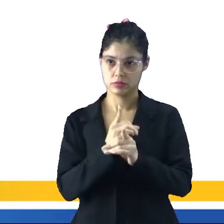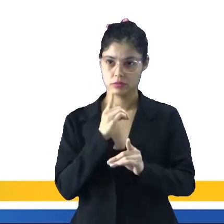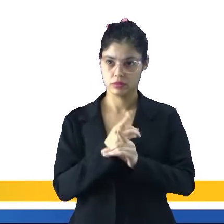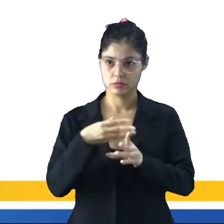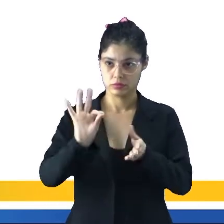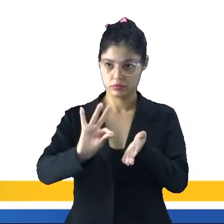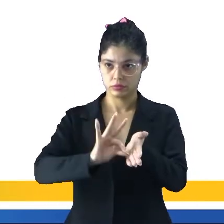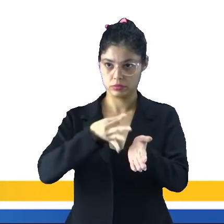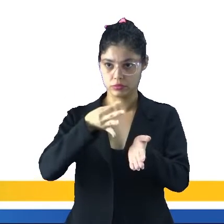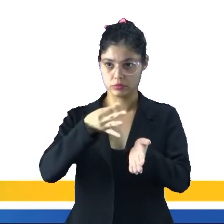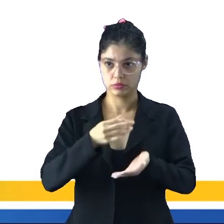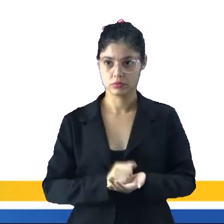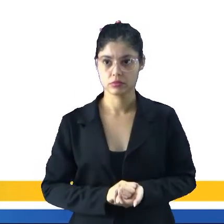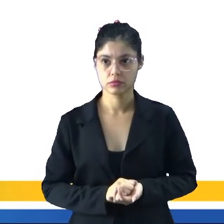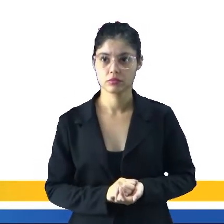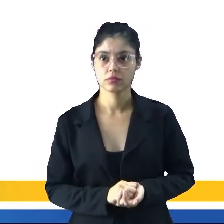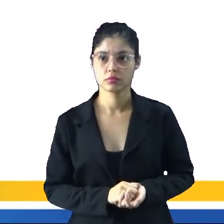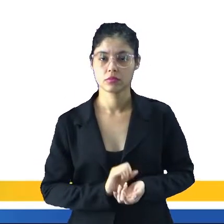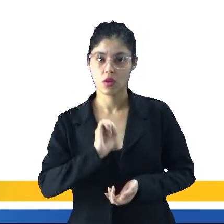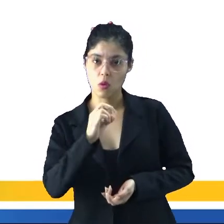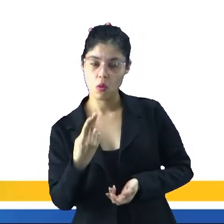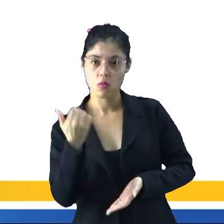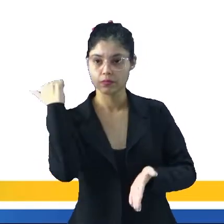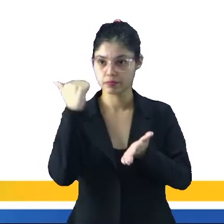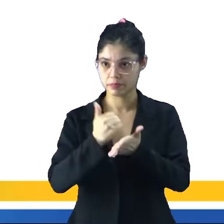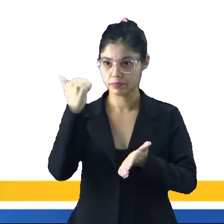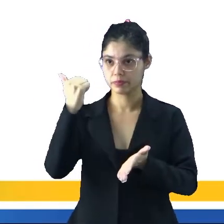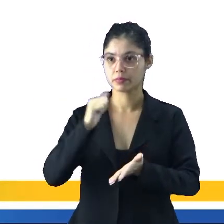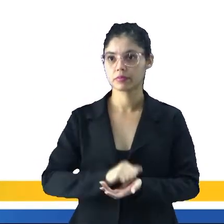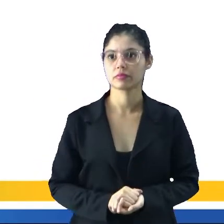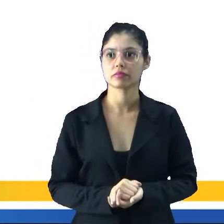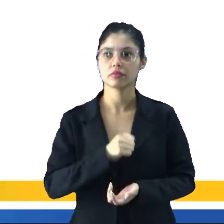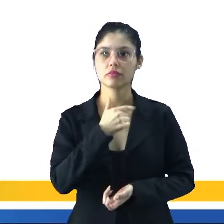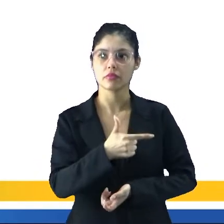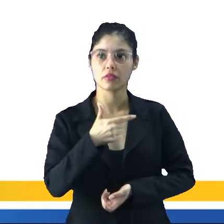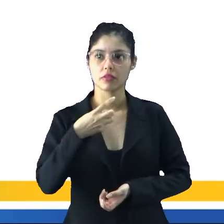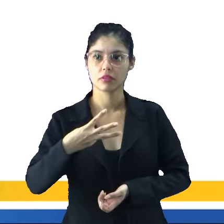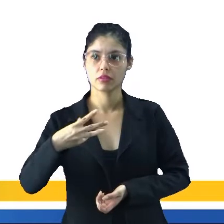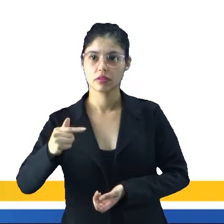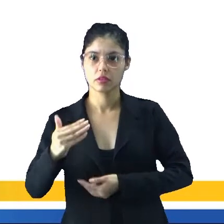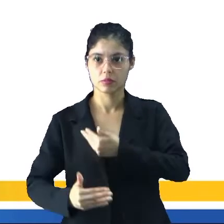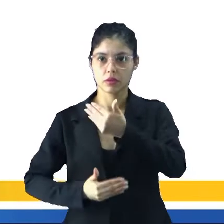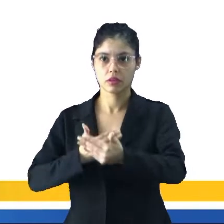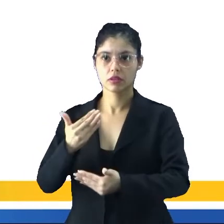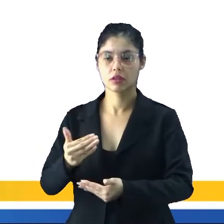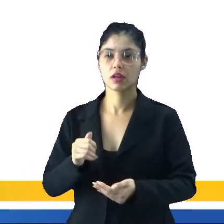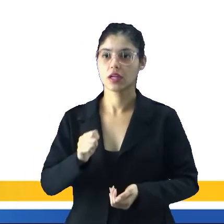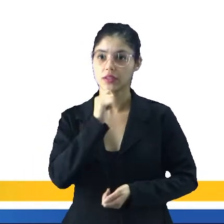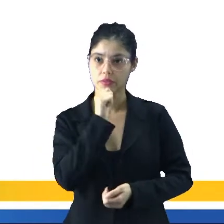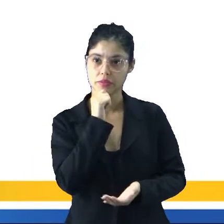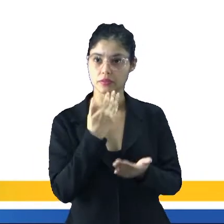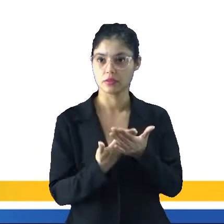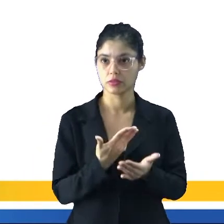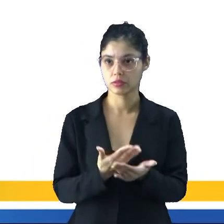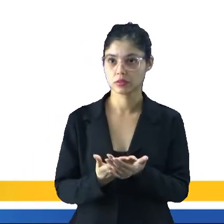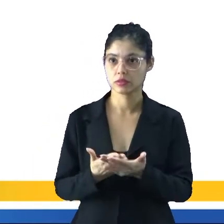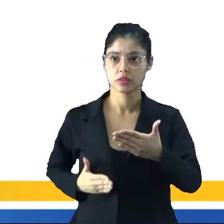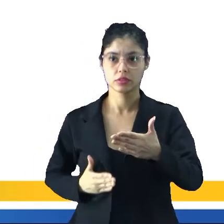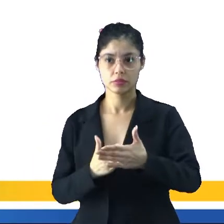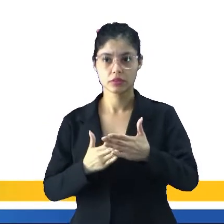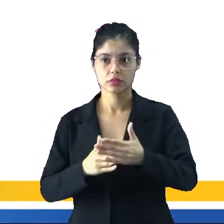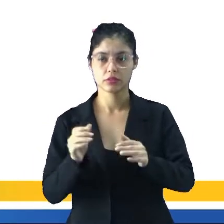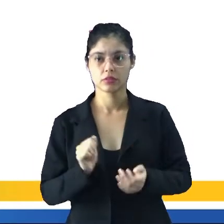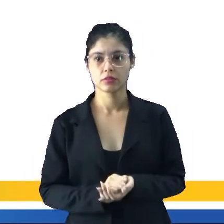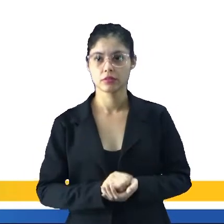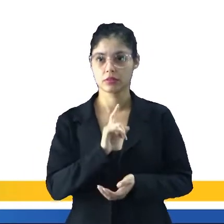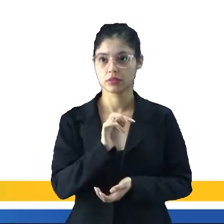demarcação se encontram homologados ou regularizados. E 237 processos tratam de estudos, delimitações